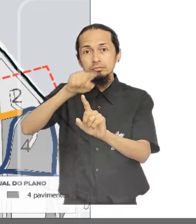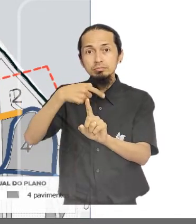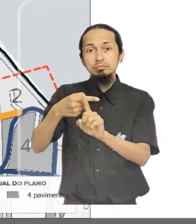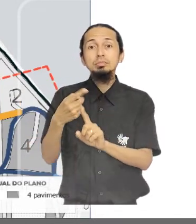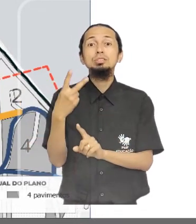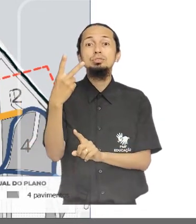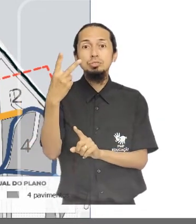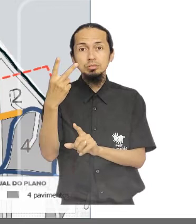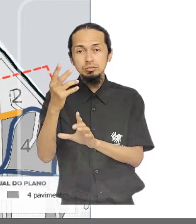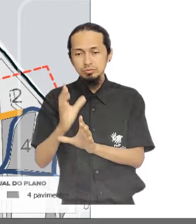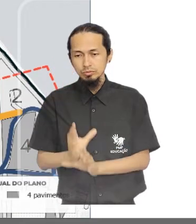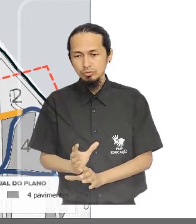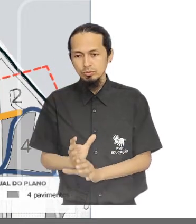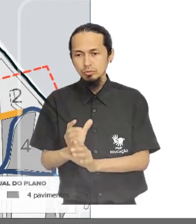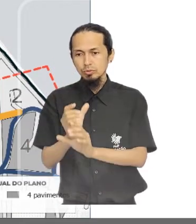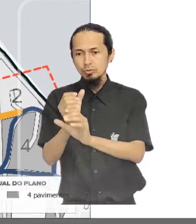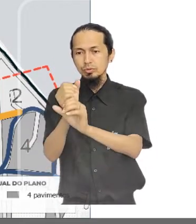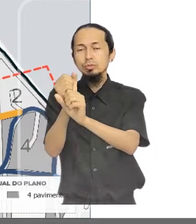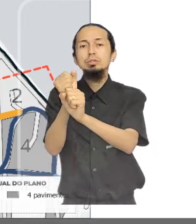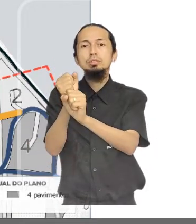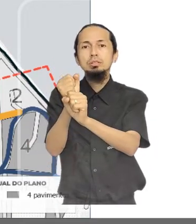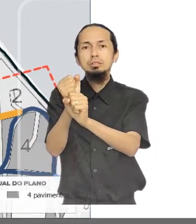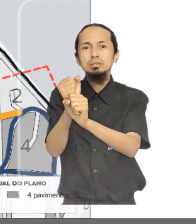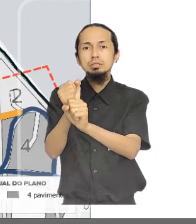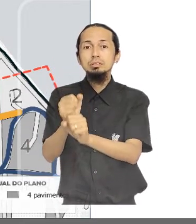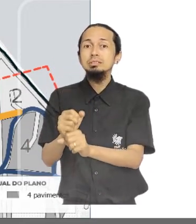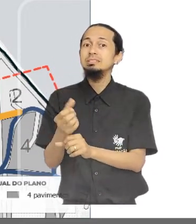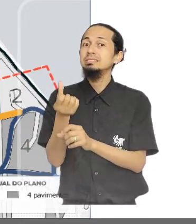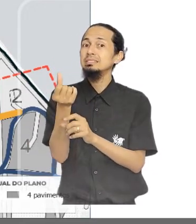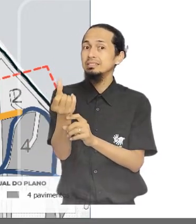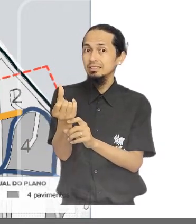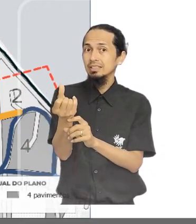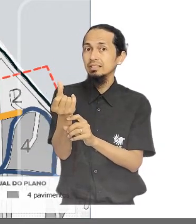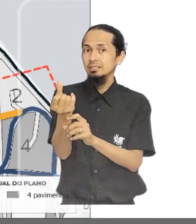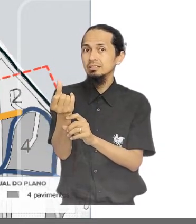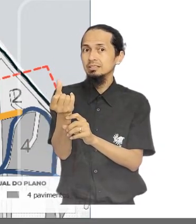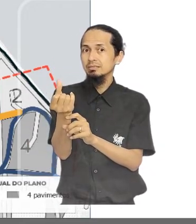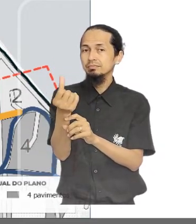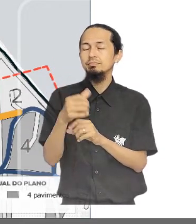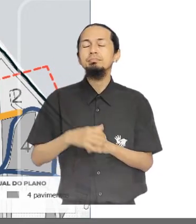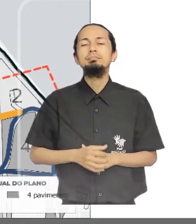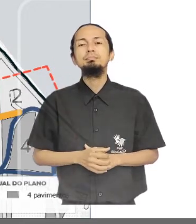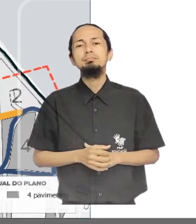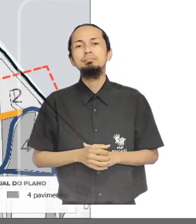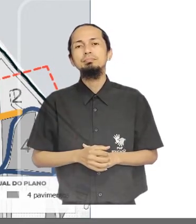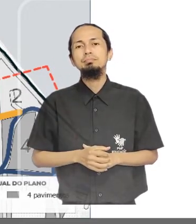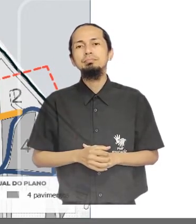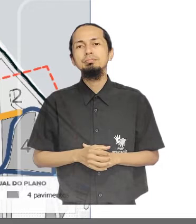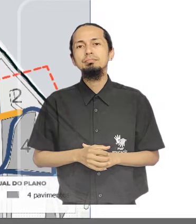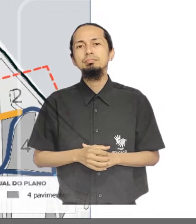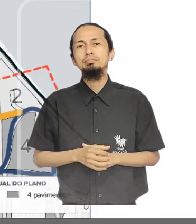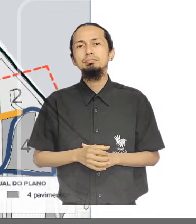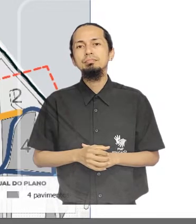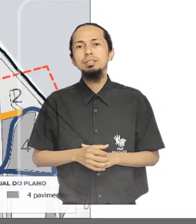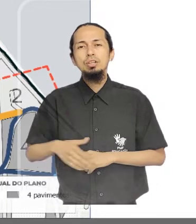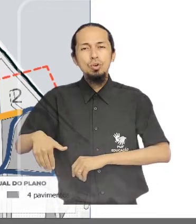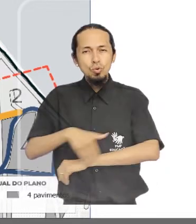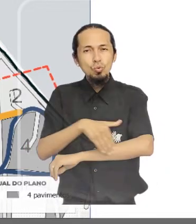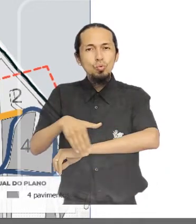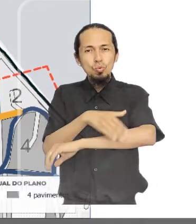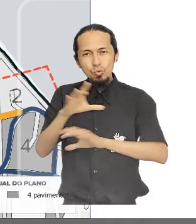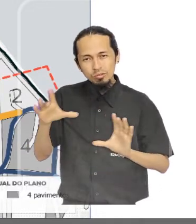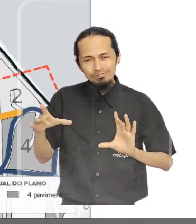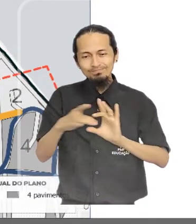receber até dois pavimentos, mediante outorga onerosa, totalizando a altura máxima de seis pavimentos com os incentivos.